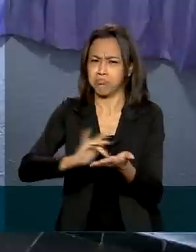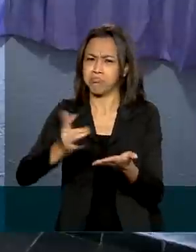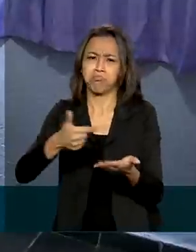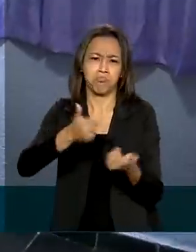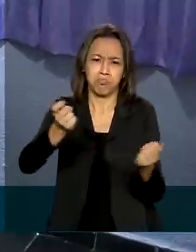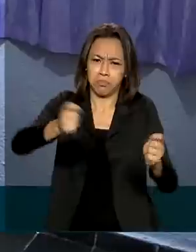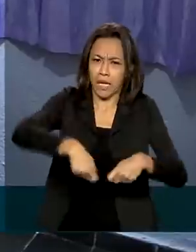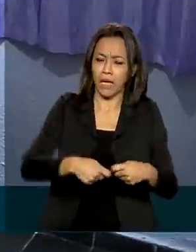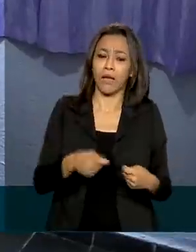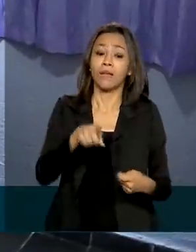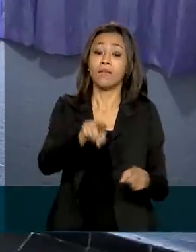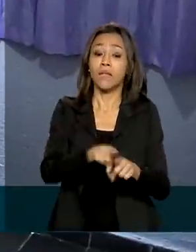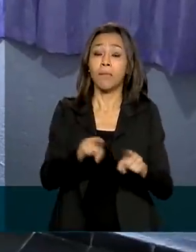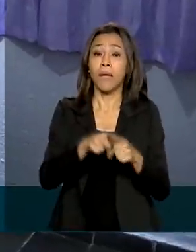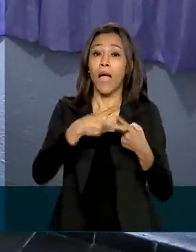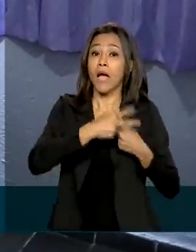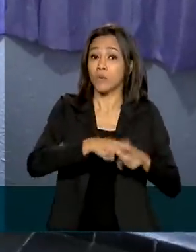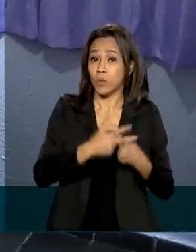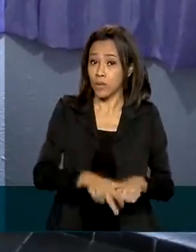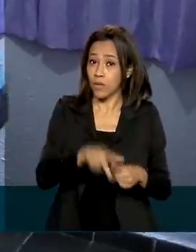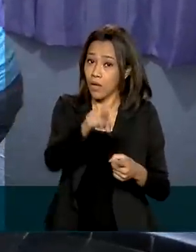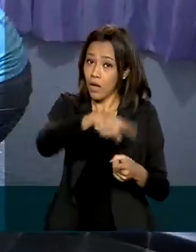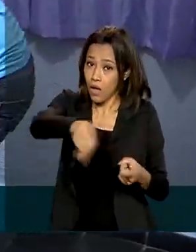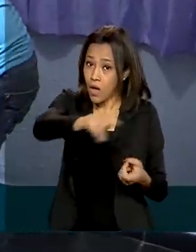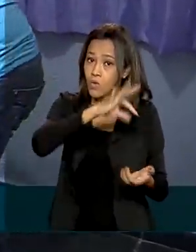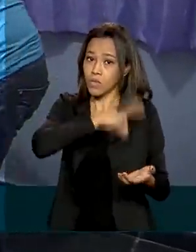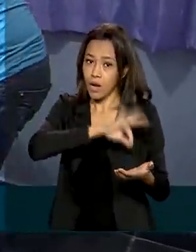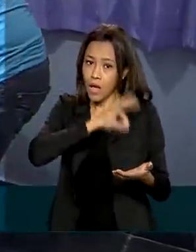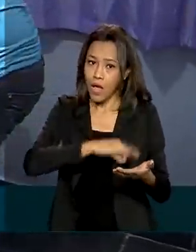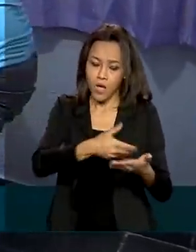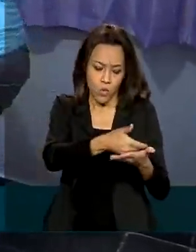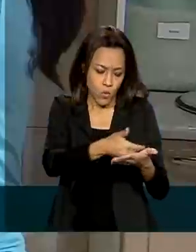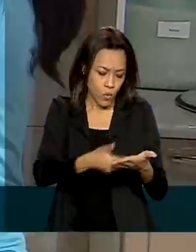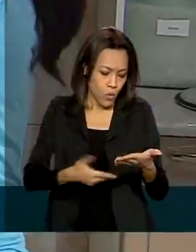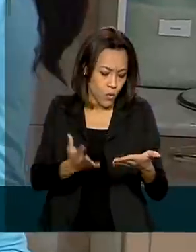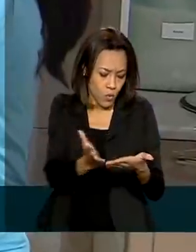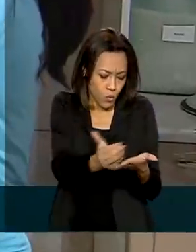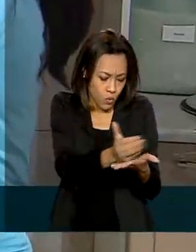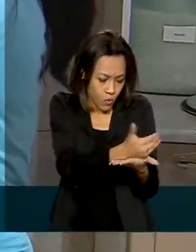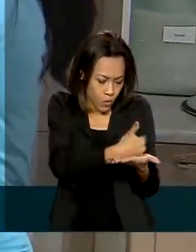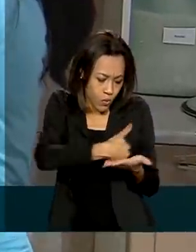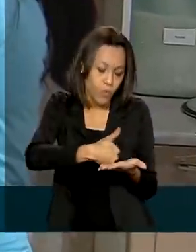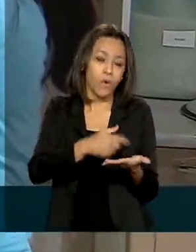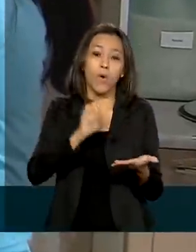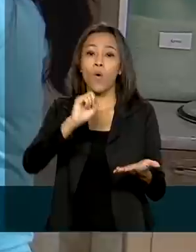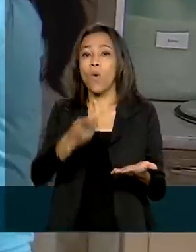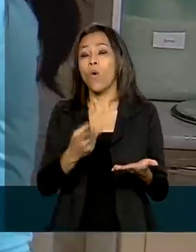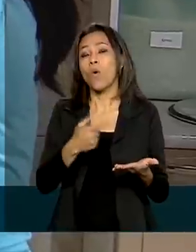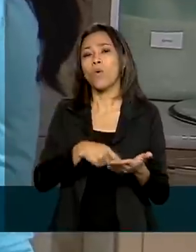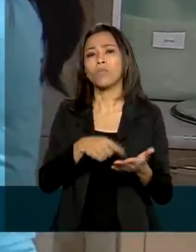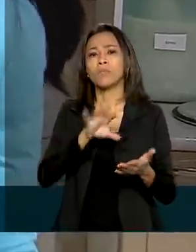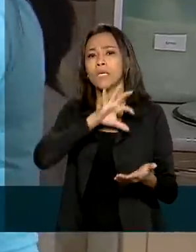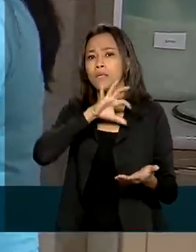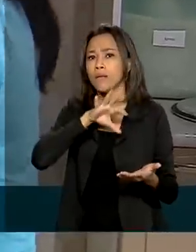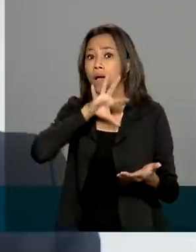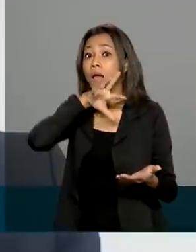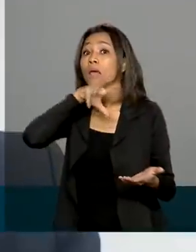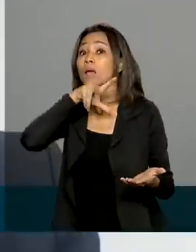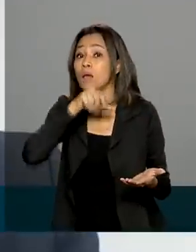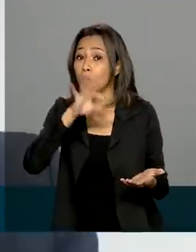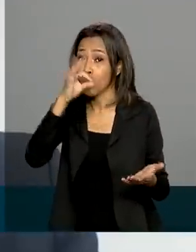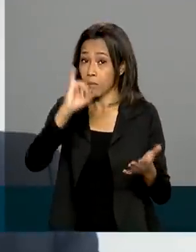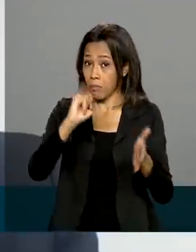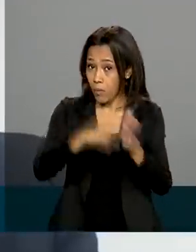também ajustar o salário dos empregados, gerar guias de recolhimento ou a declaração anual de rendimento.